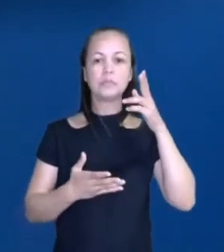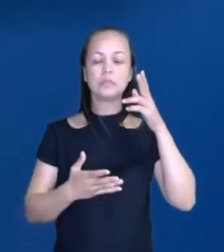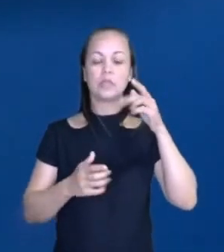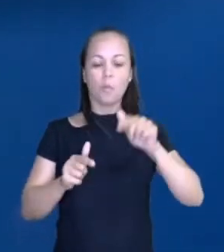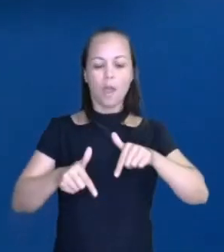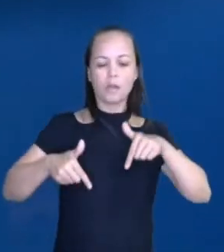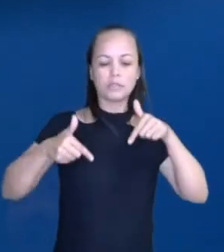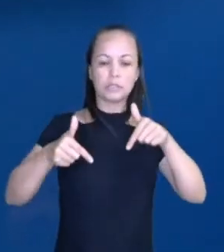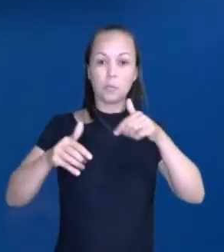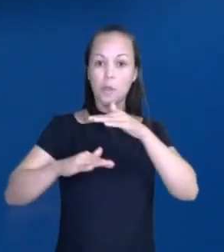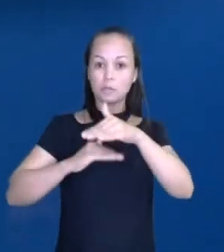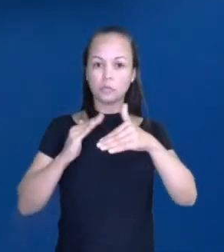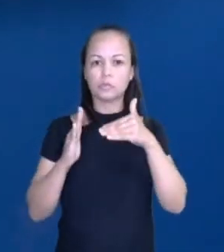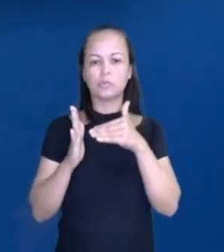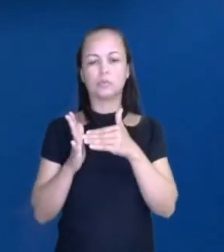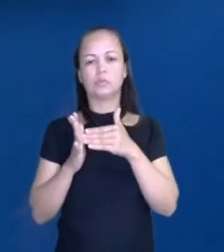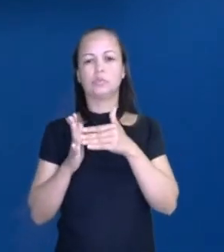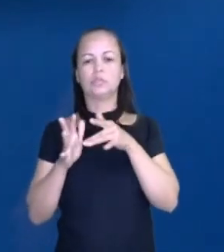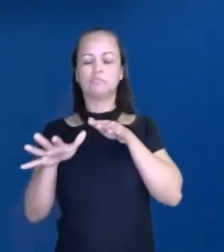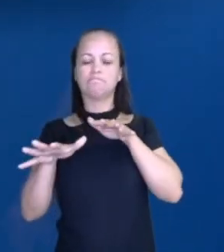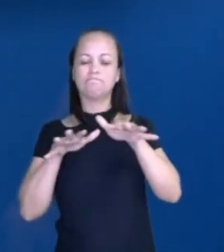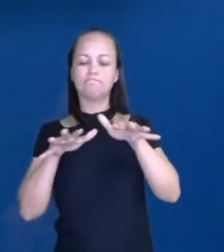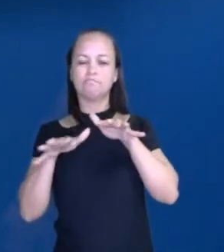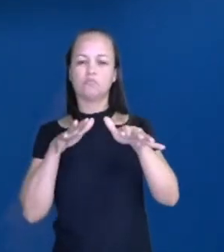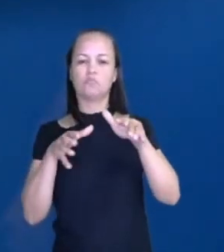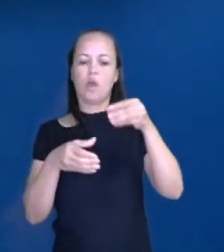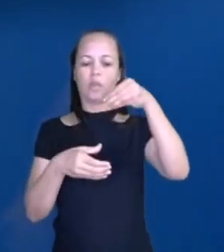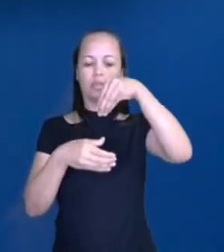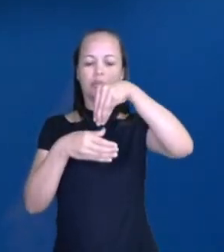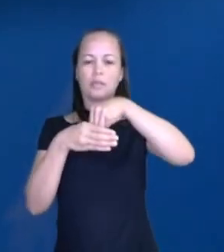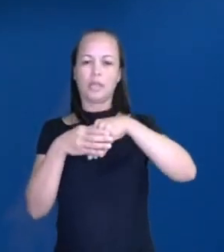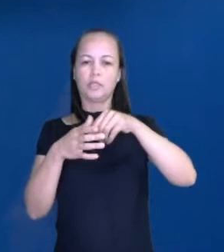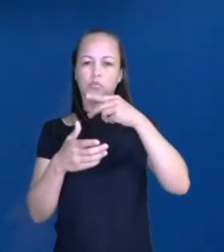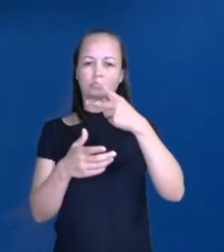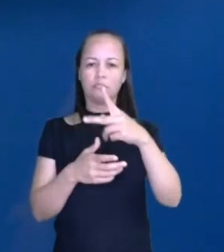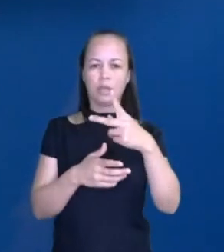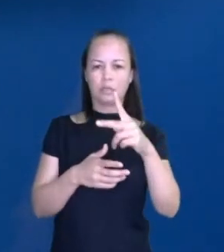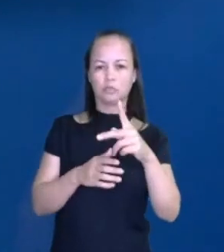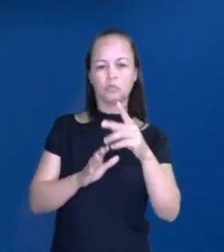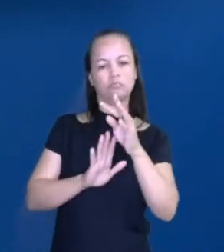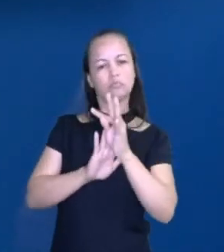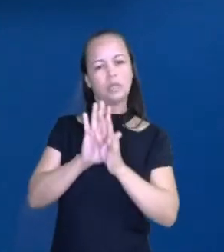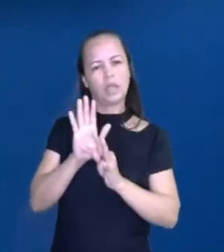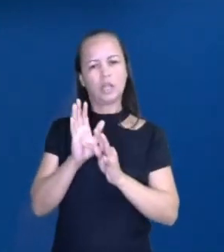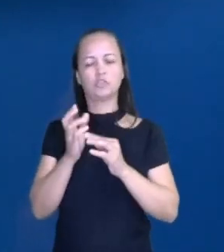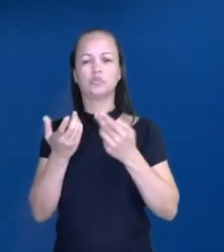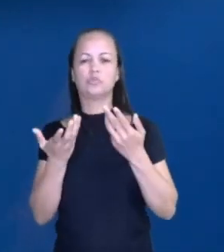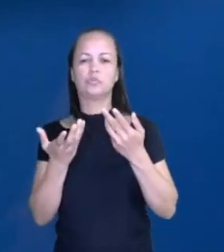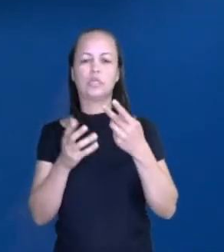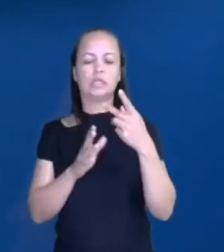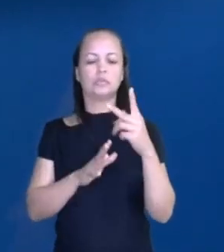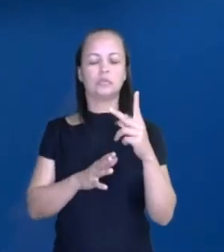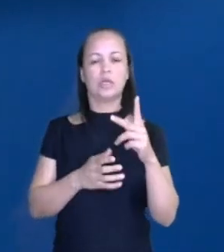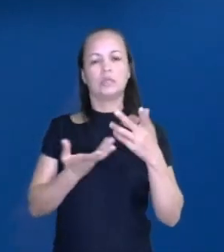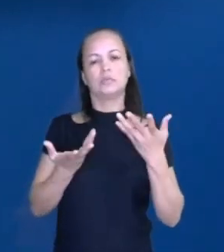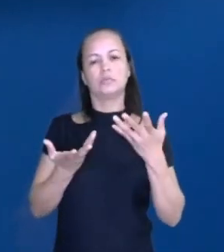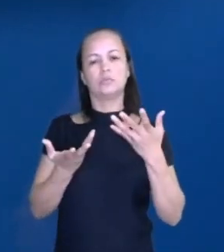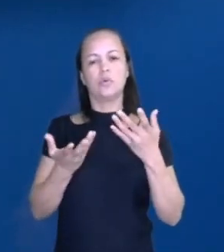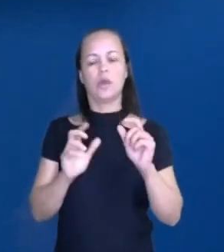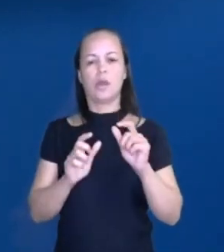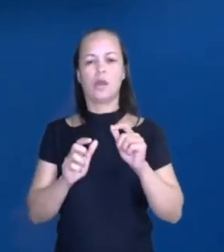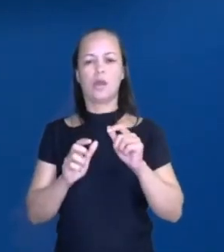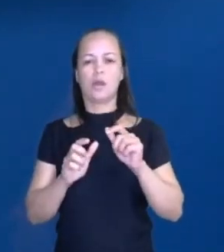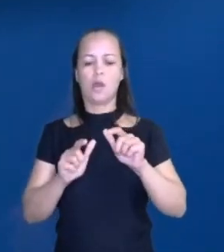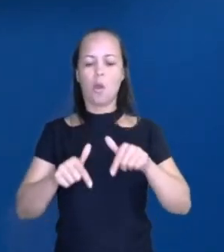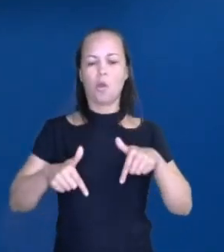o que está sendo movimentado dentro da tua obra. O que eles fazem dentro da obra. Tudo isso